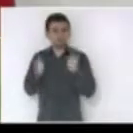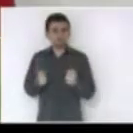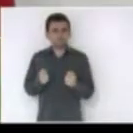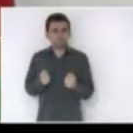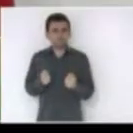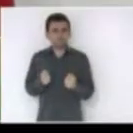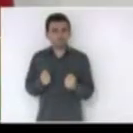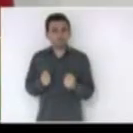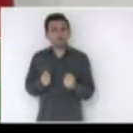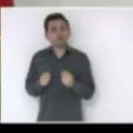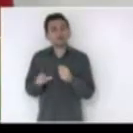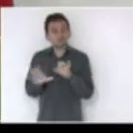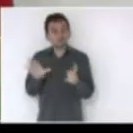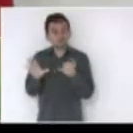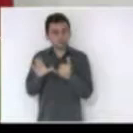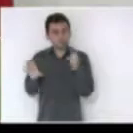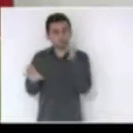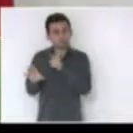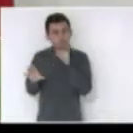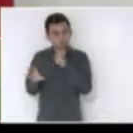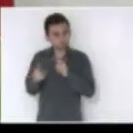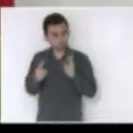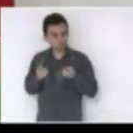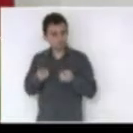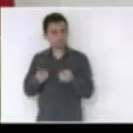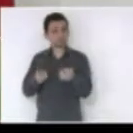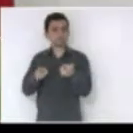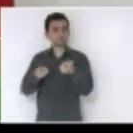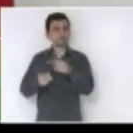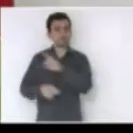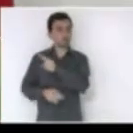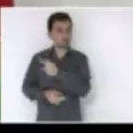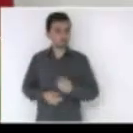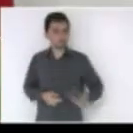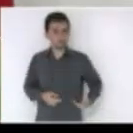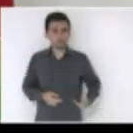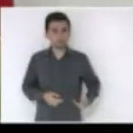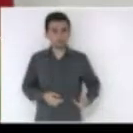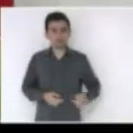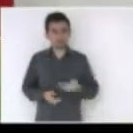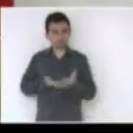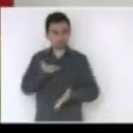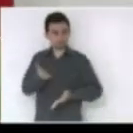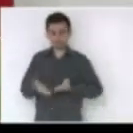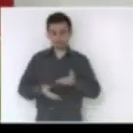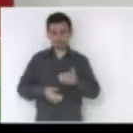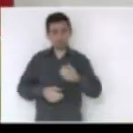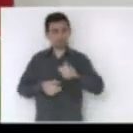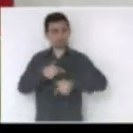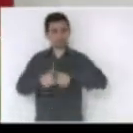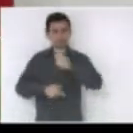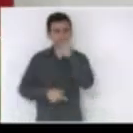para que a Selesc possa continuar pública e sobretudo prestando serviço de qualidade muito obrigado